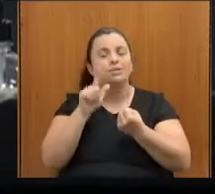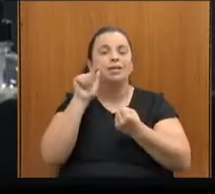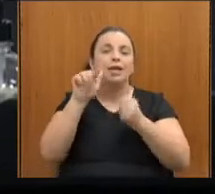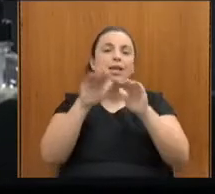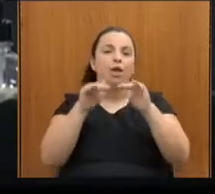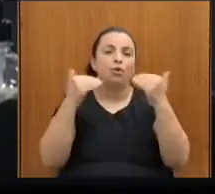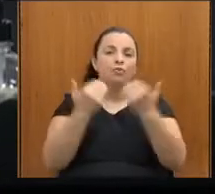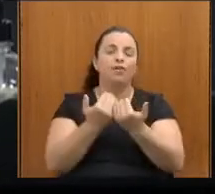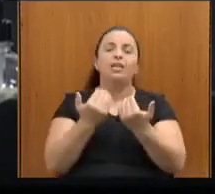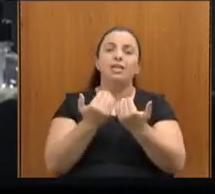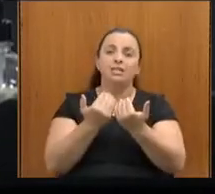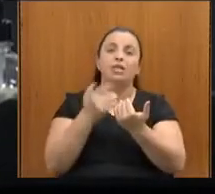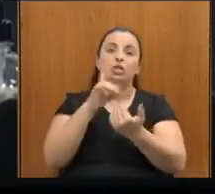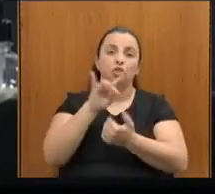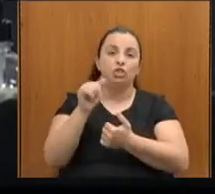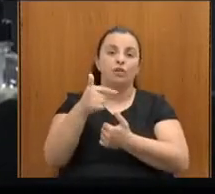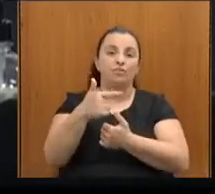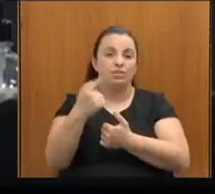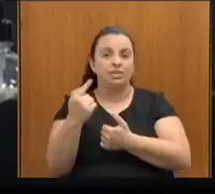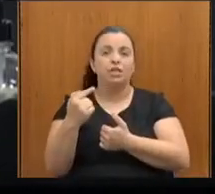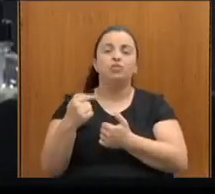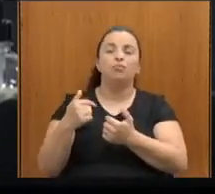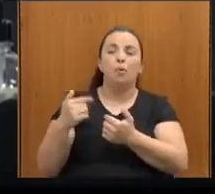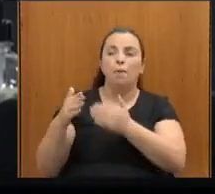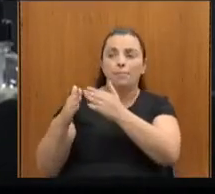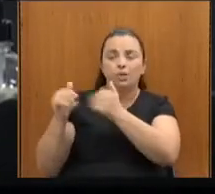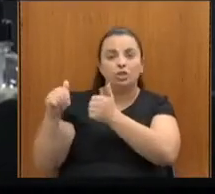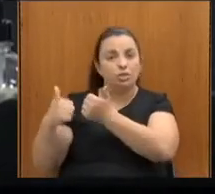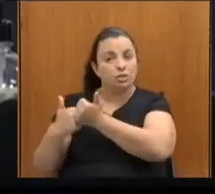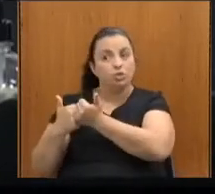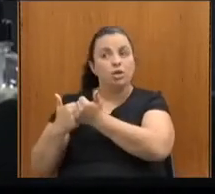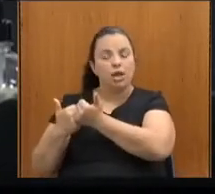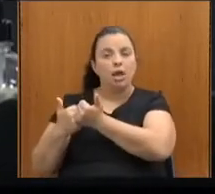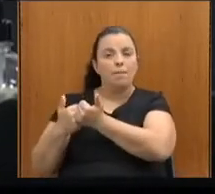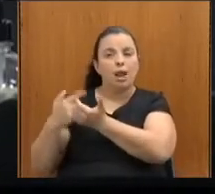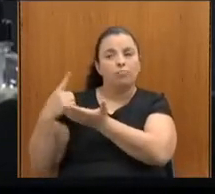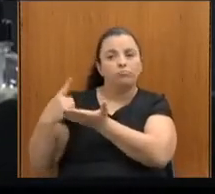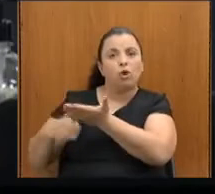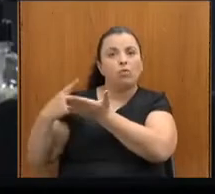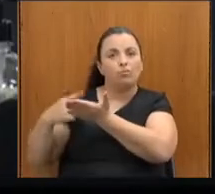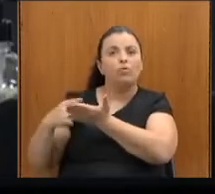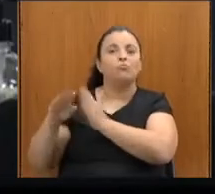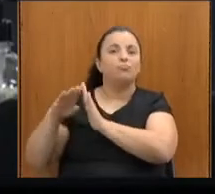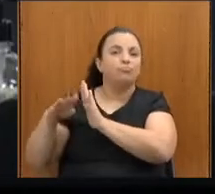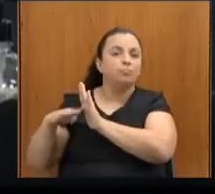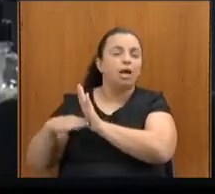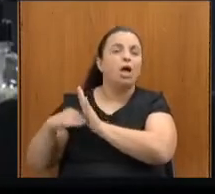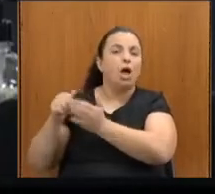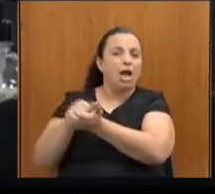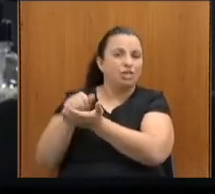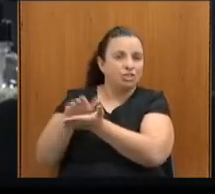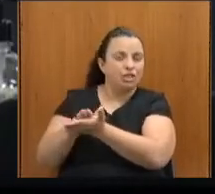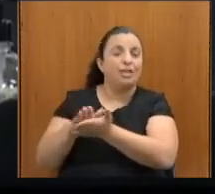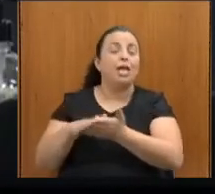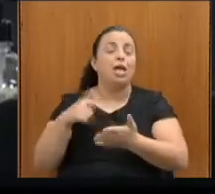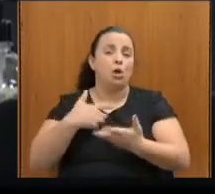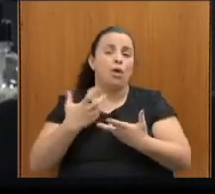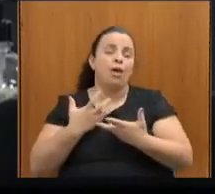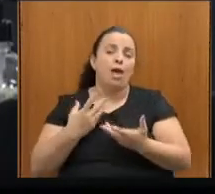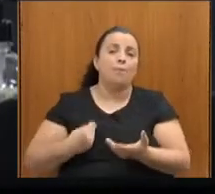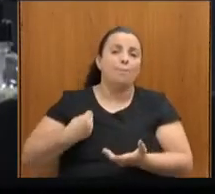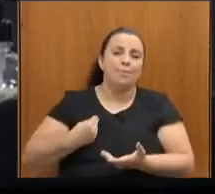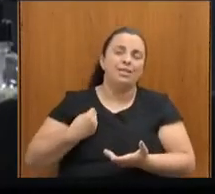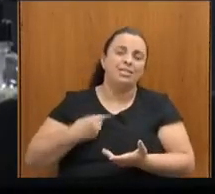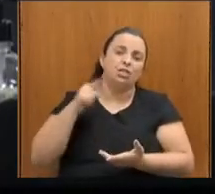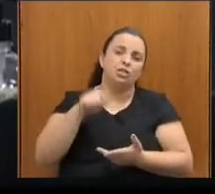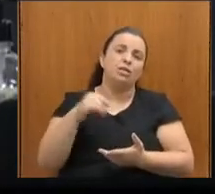assessoria jurídica para alinhar, gostaria muito de estar presente aí na abertura dessa importante conferência que abre